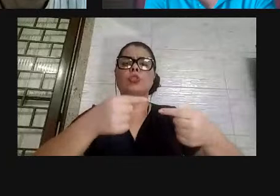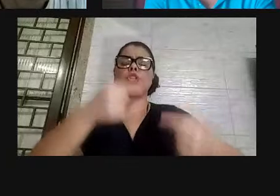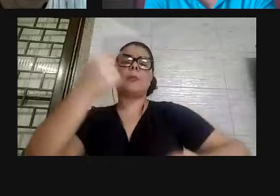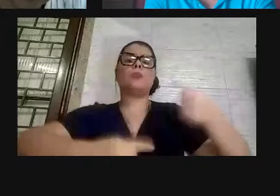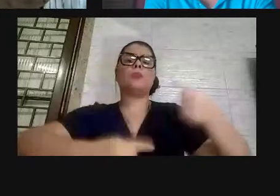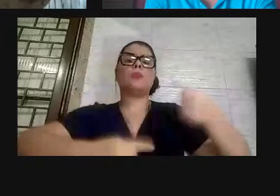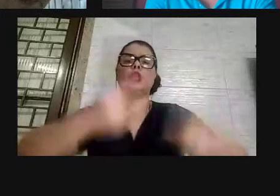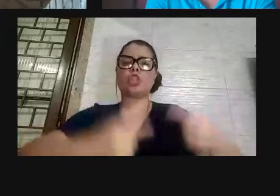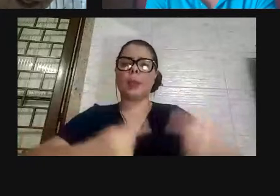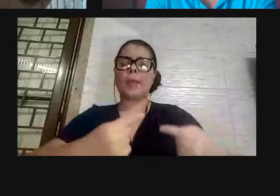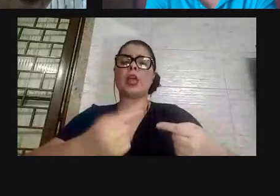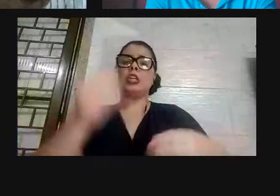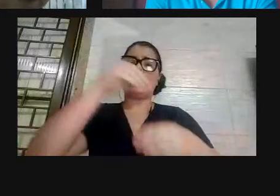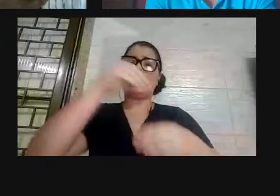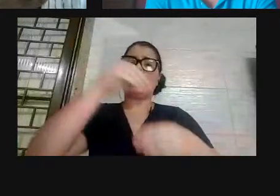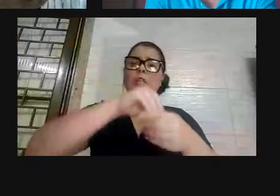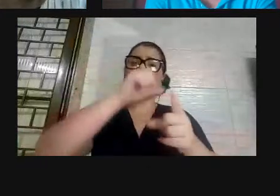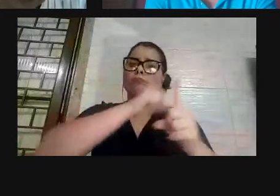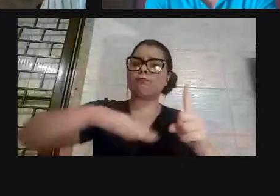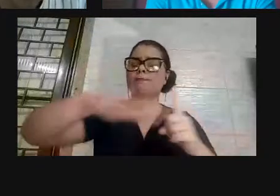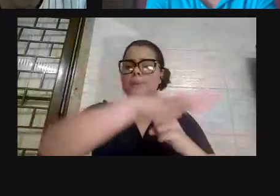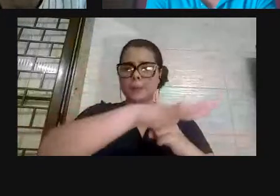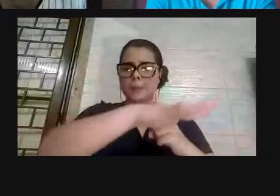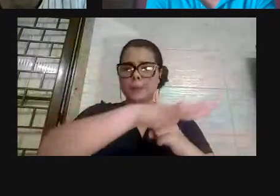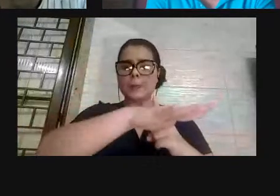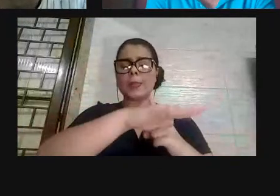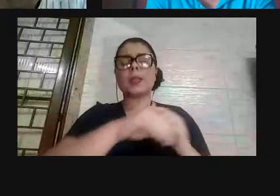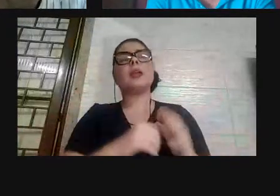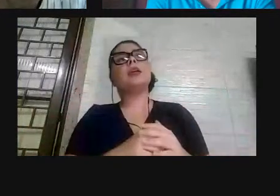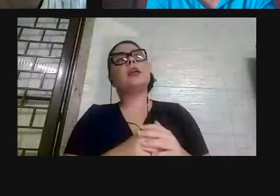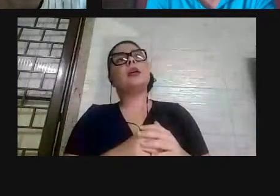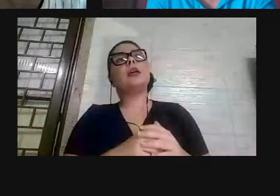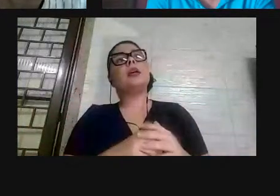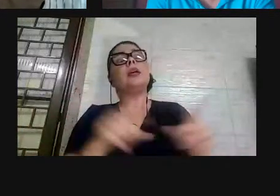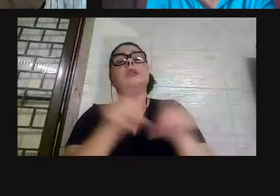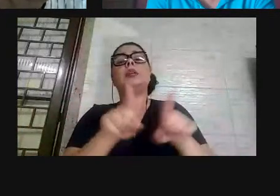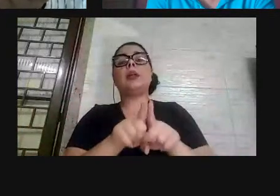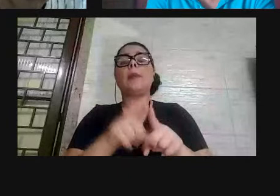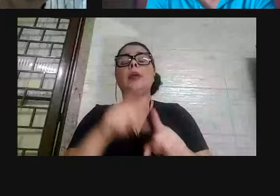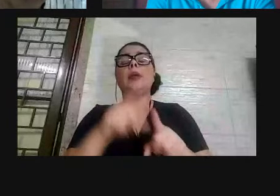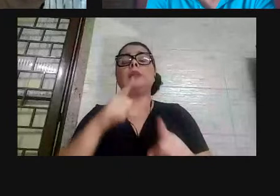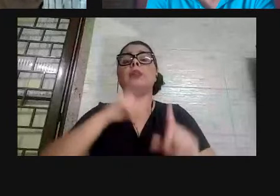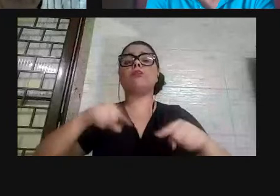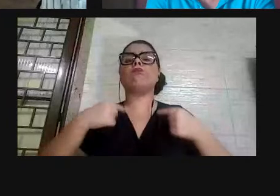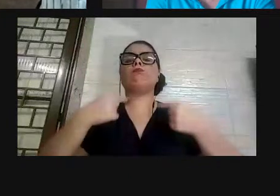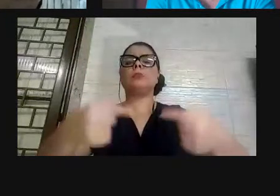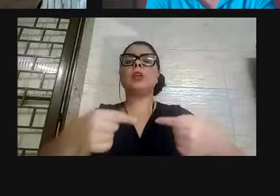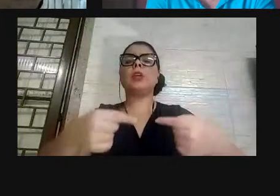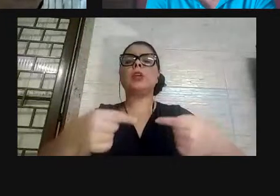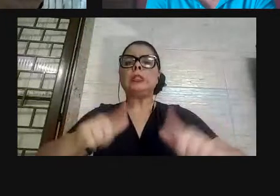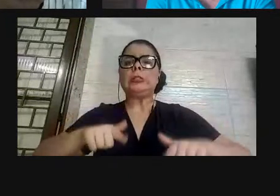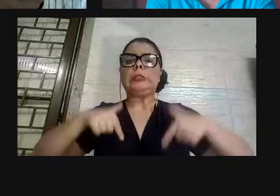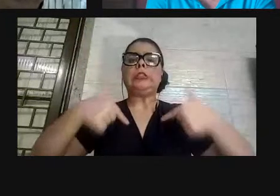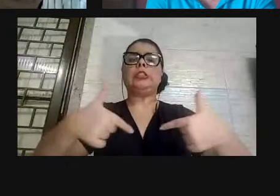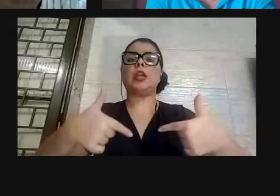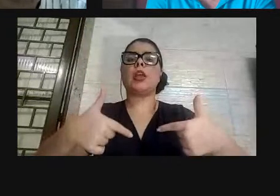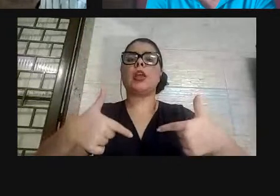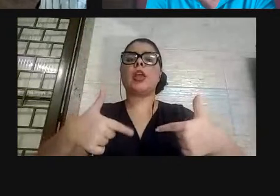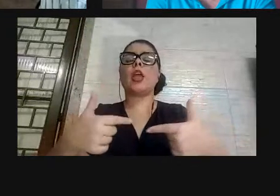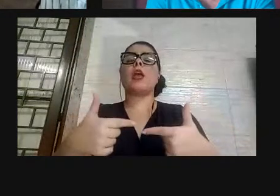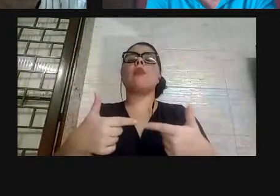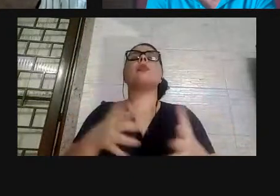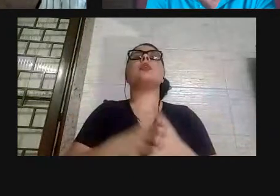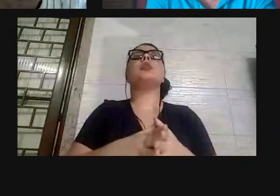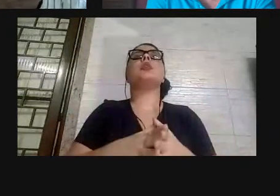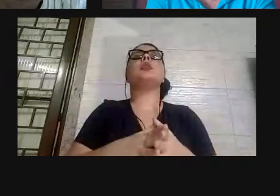socialmente, no espaço em que estiver e agir do ponto de vista cooperativo, muitas cooperativas se organizam a partir dessas